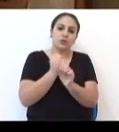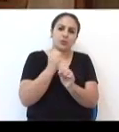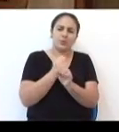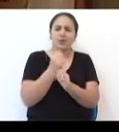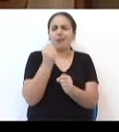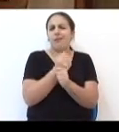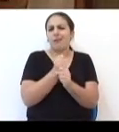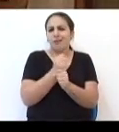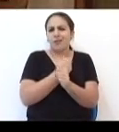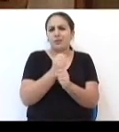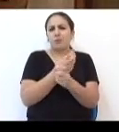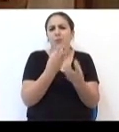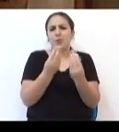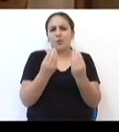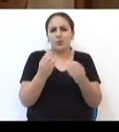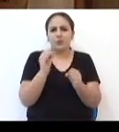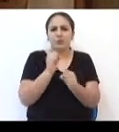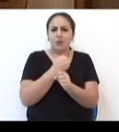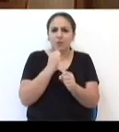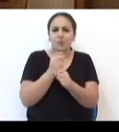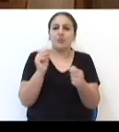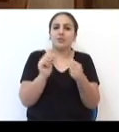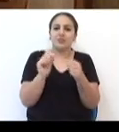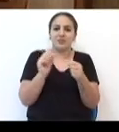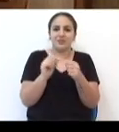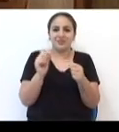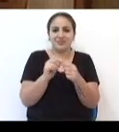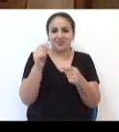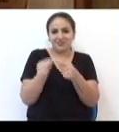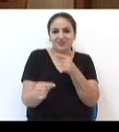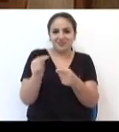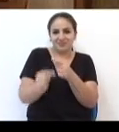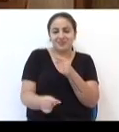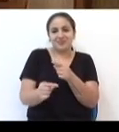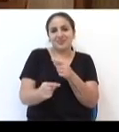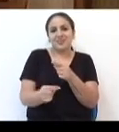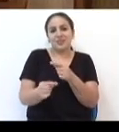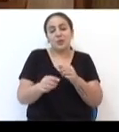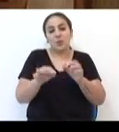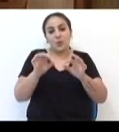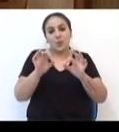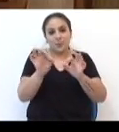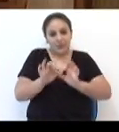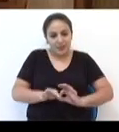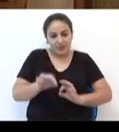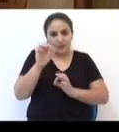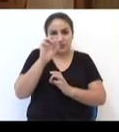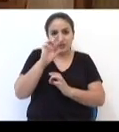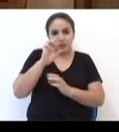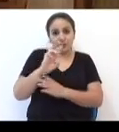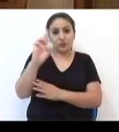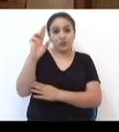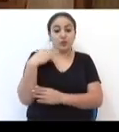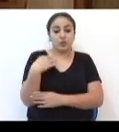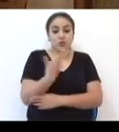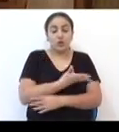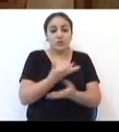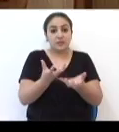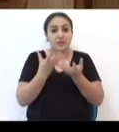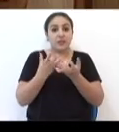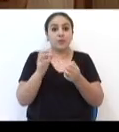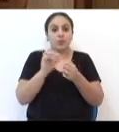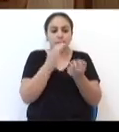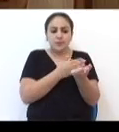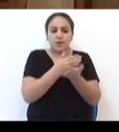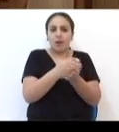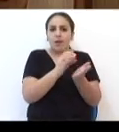Durante muitos anos, muitas obras foram realizadas em desacordo com o plano diretor. Então, desta forma, nós queremos ter um